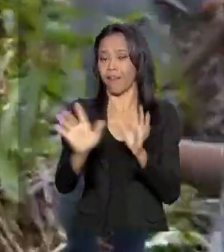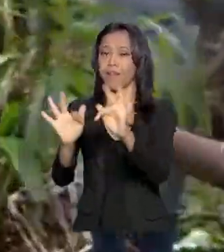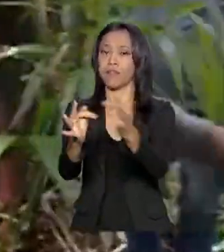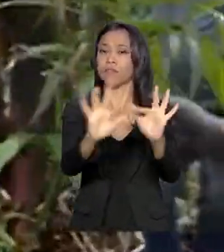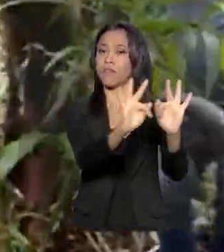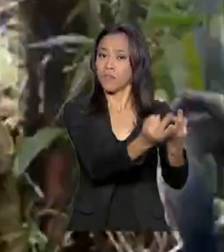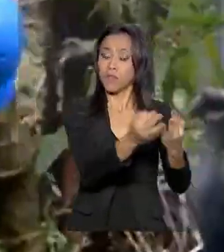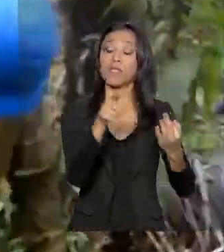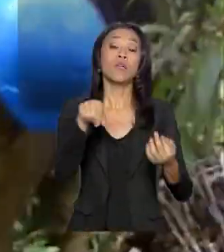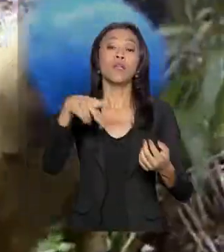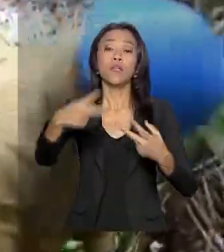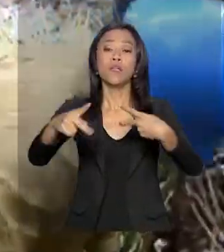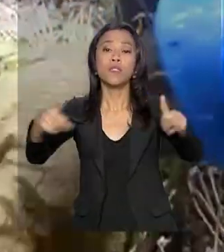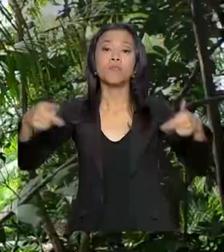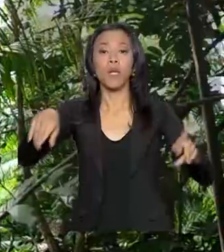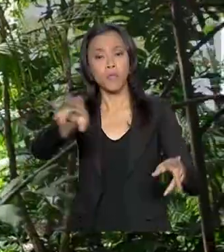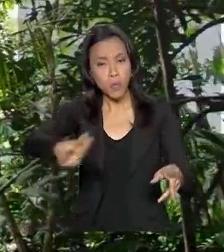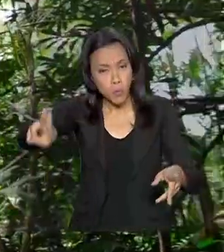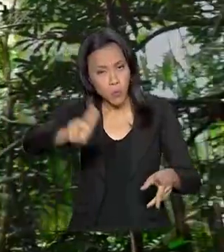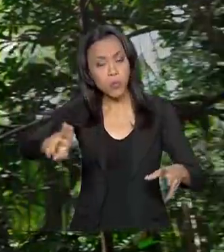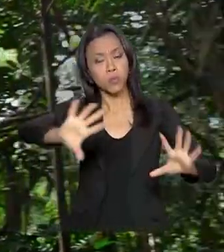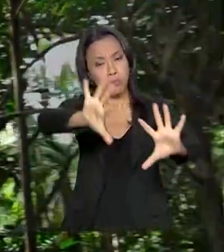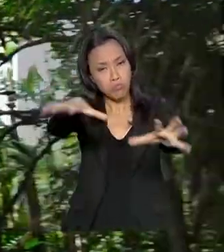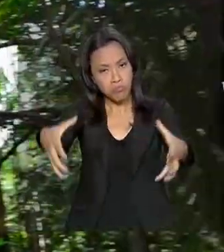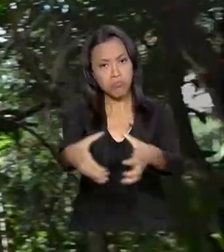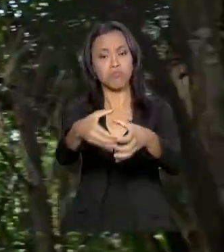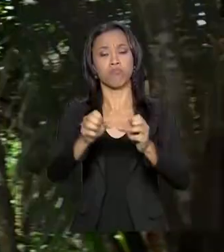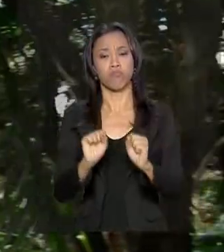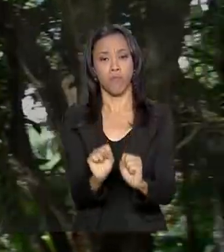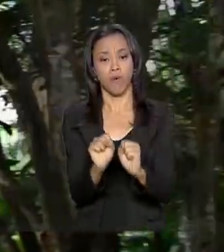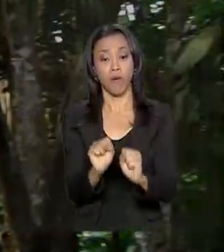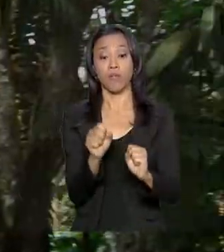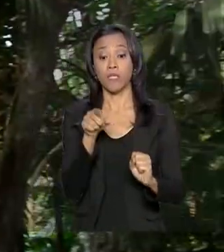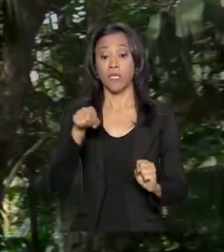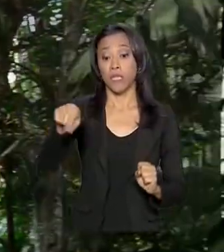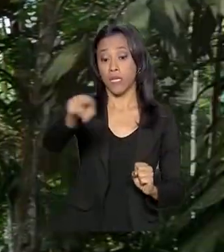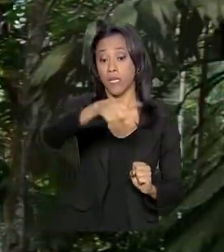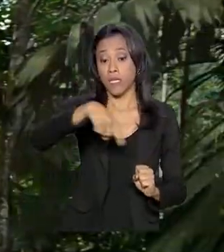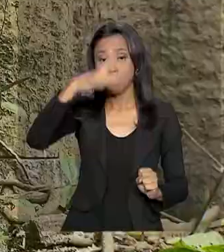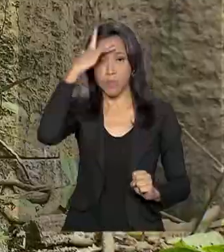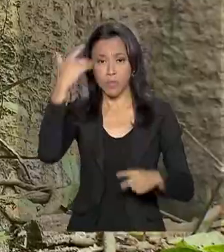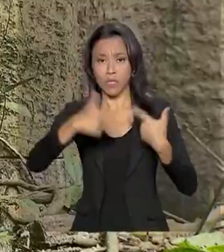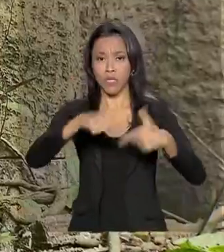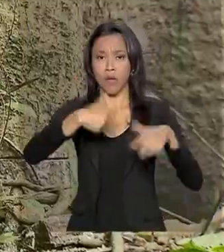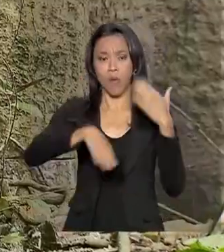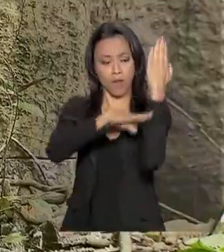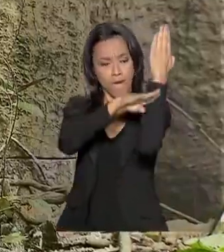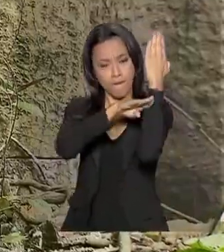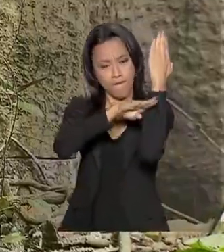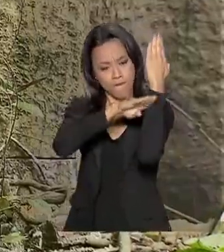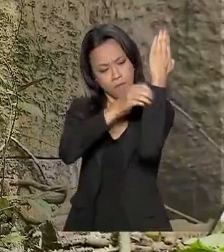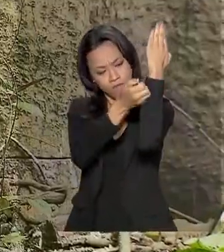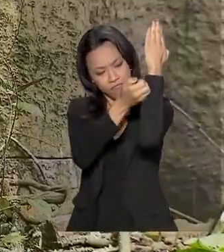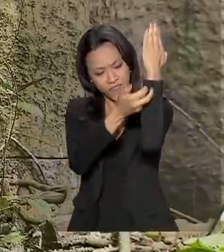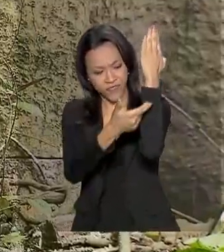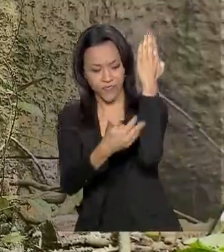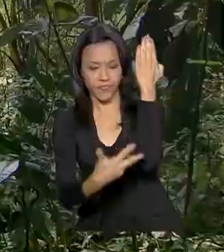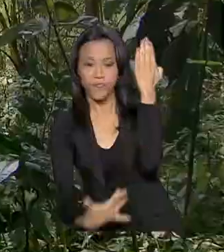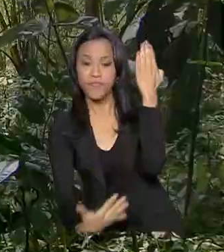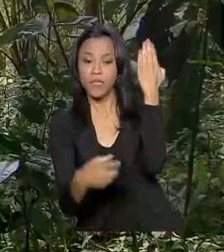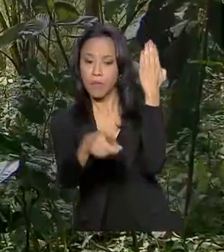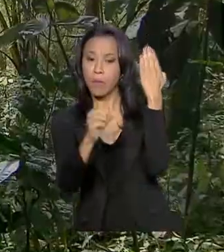autorização para uso coletivo, e vai possibilitar que os extrativistas colham mais de 9 mil metros